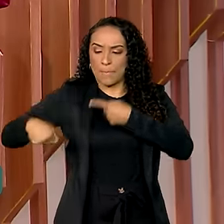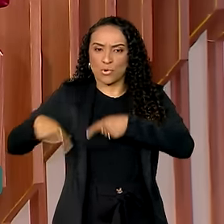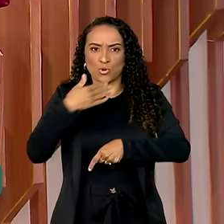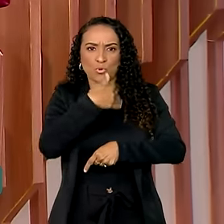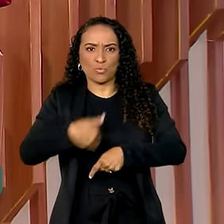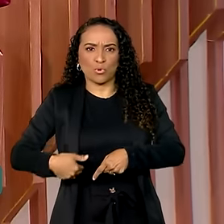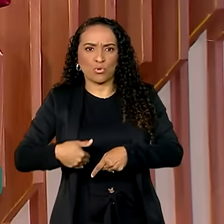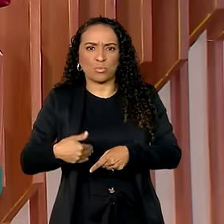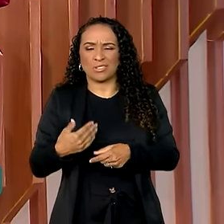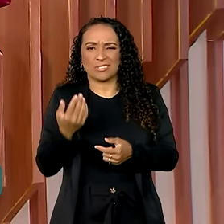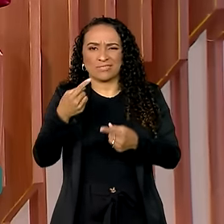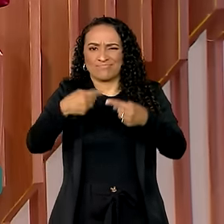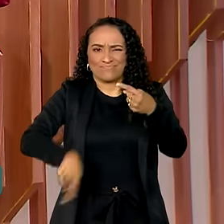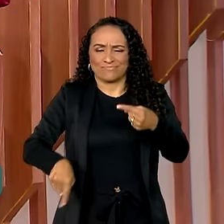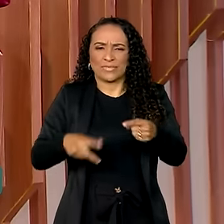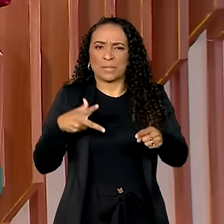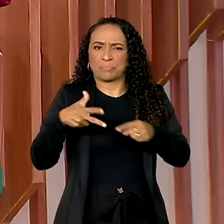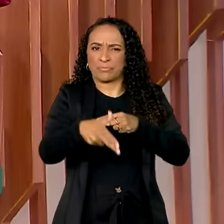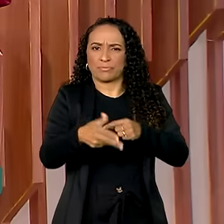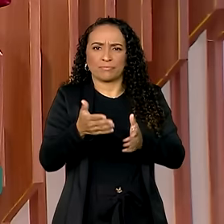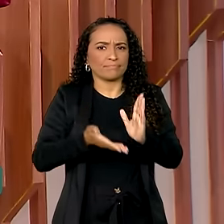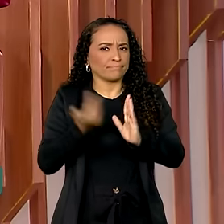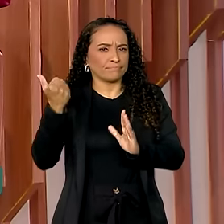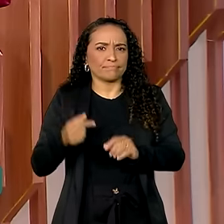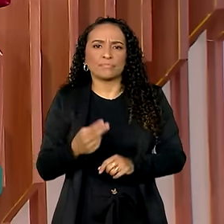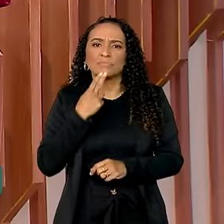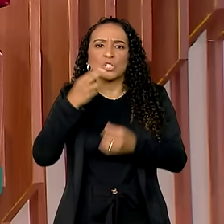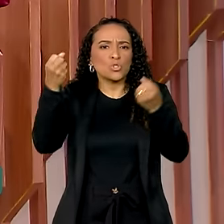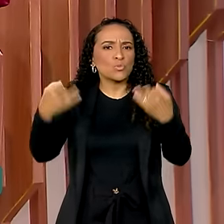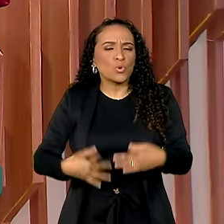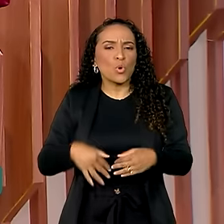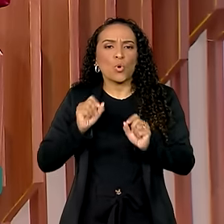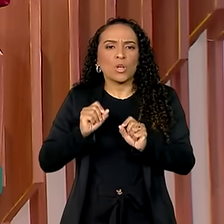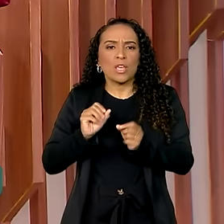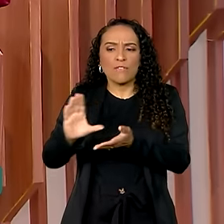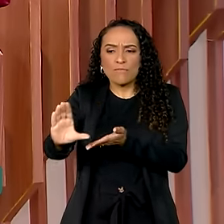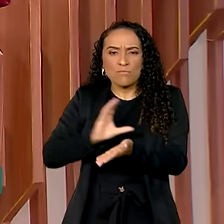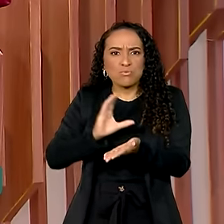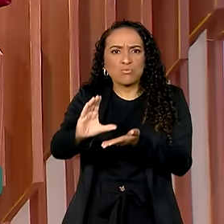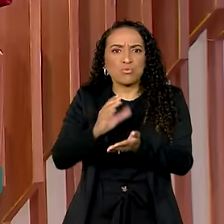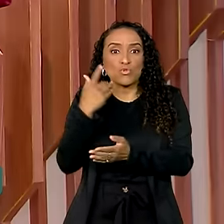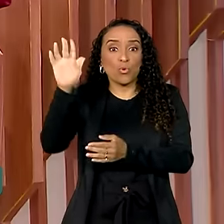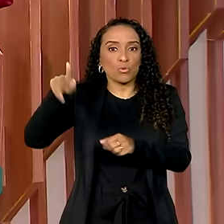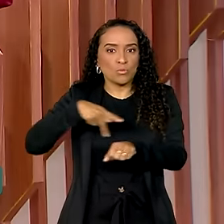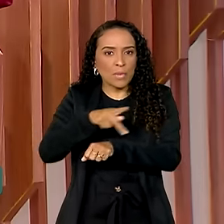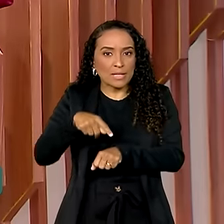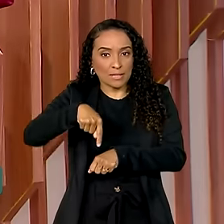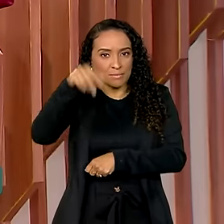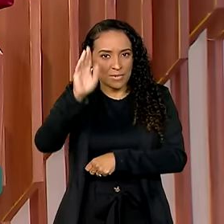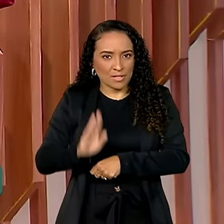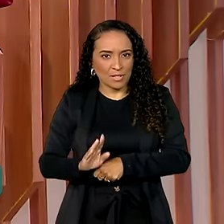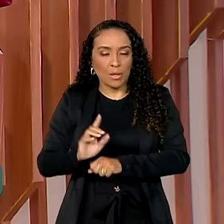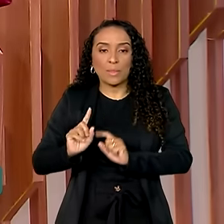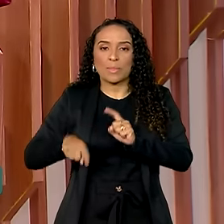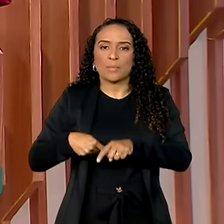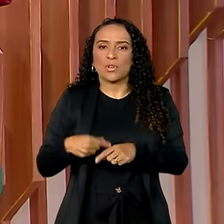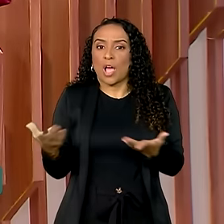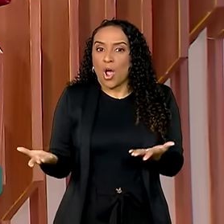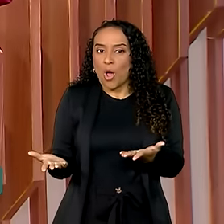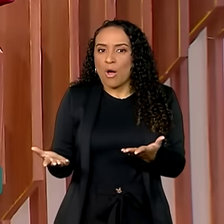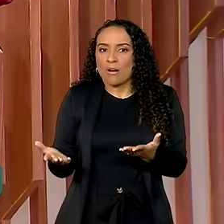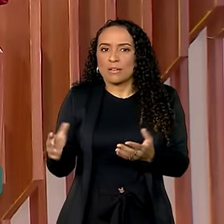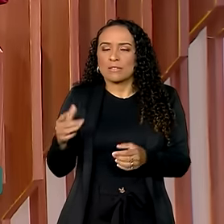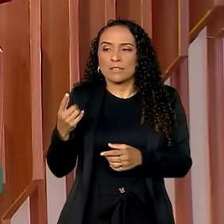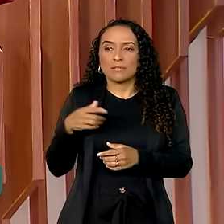públicas ineficientes. Tebet falou ainda sobre a atração de investimentos externos para o Brasil depois de recente